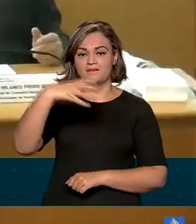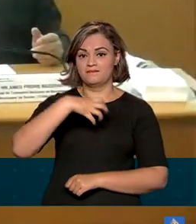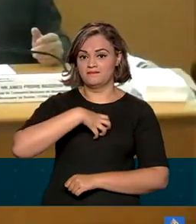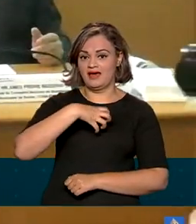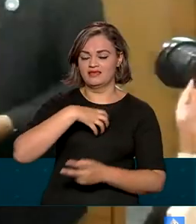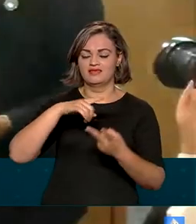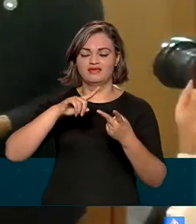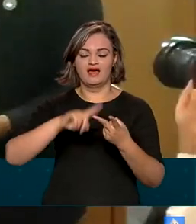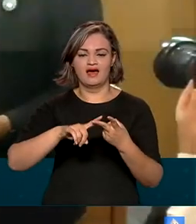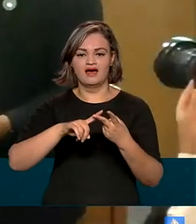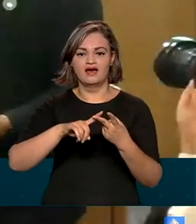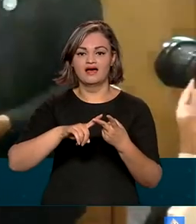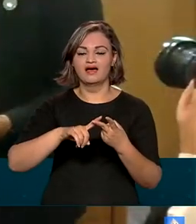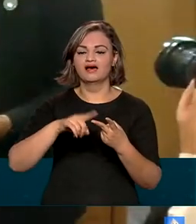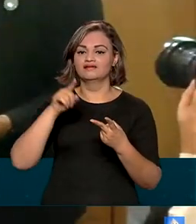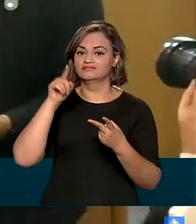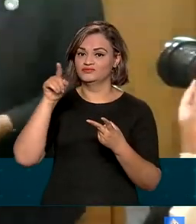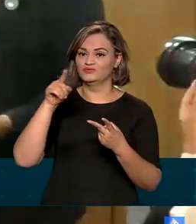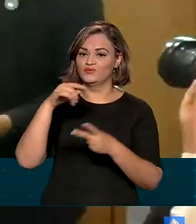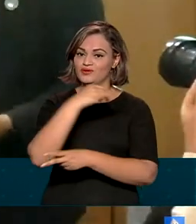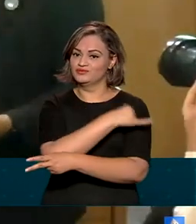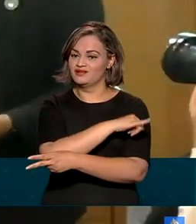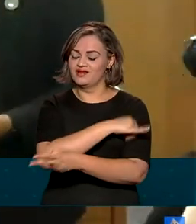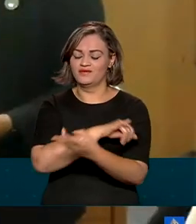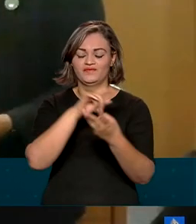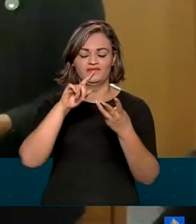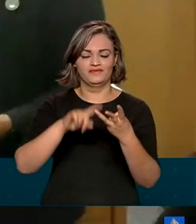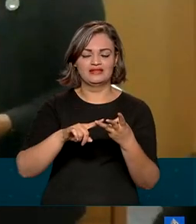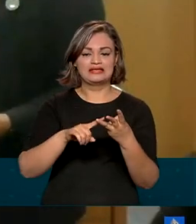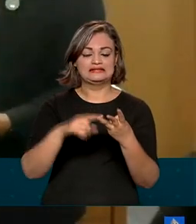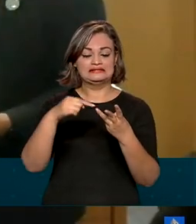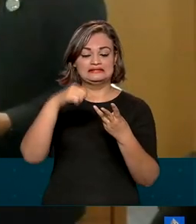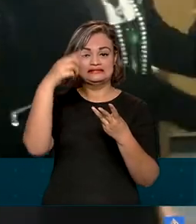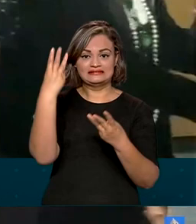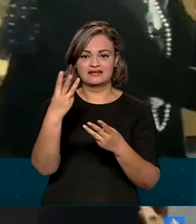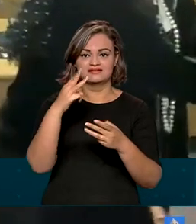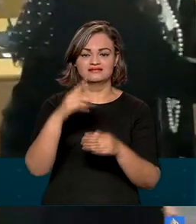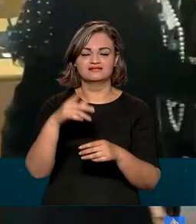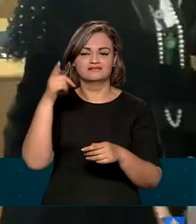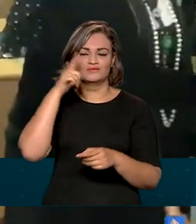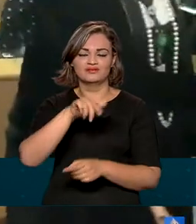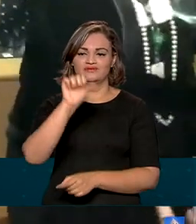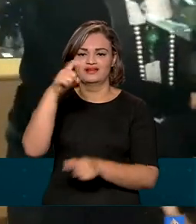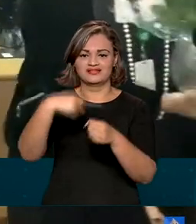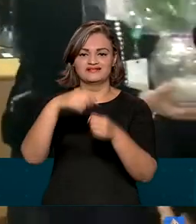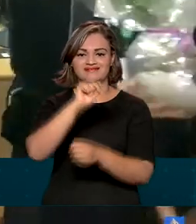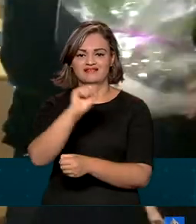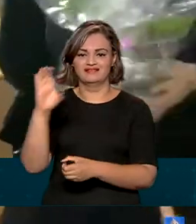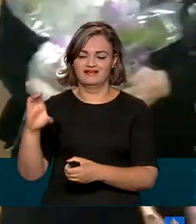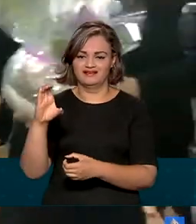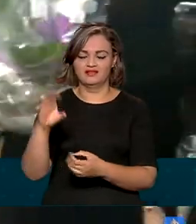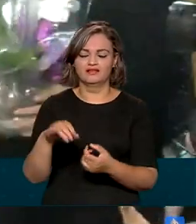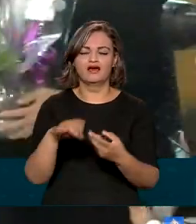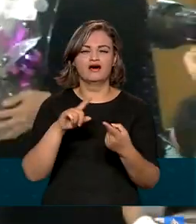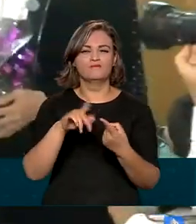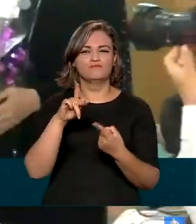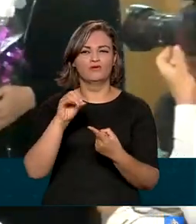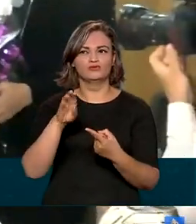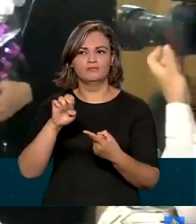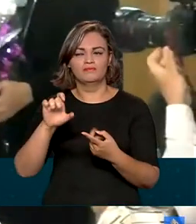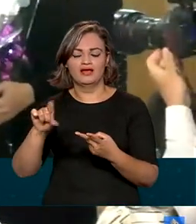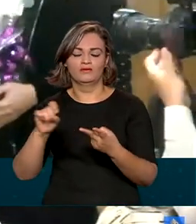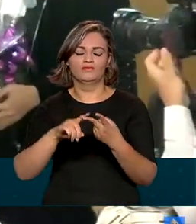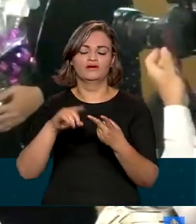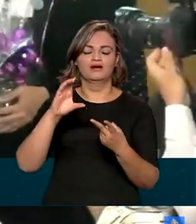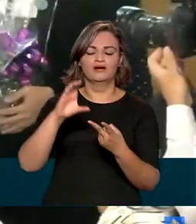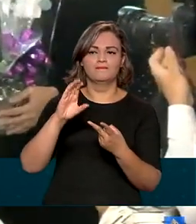Bahia, em São João do Meritino, Rio de Janeiro, e três em Santa Catarina, Porto Belo, em Buia e